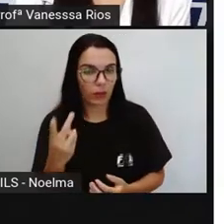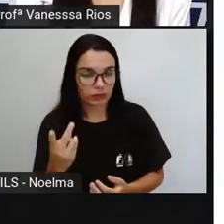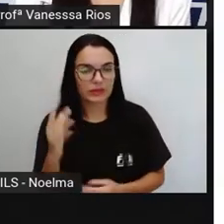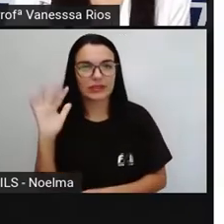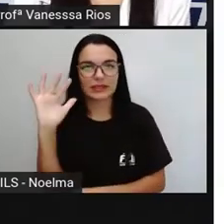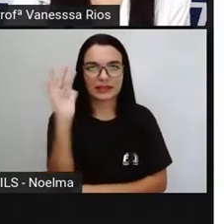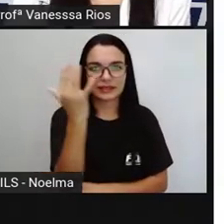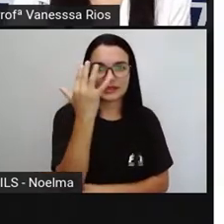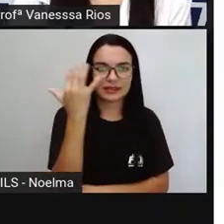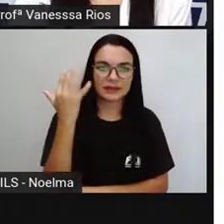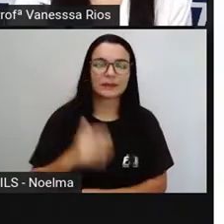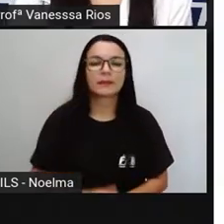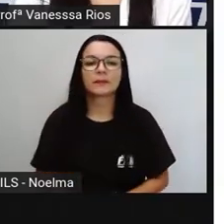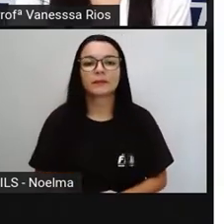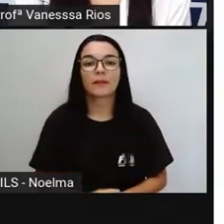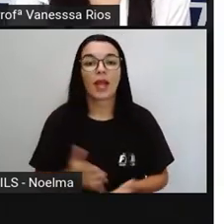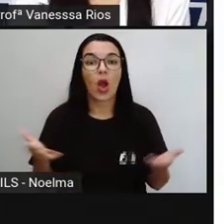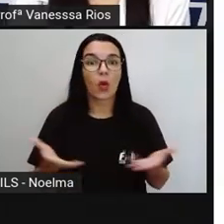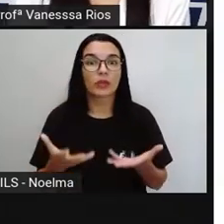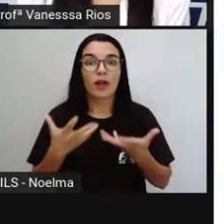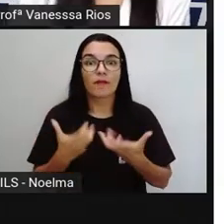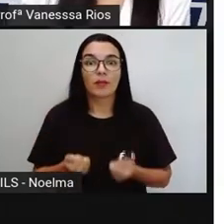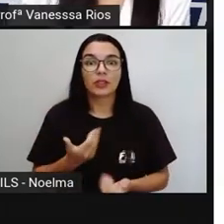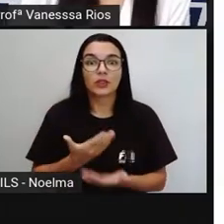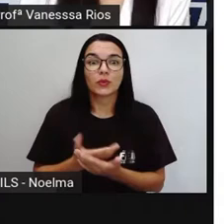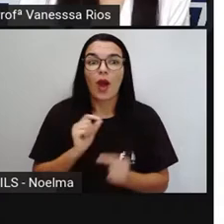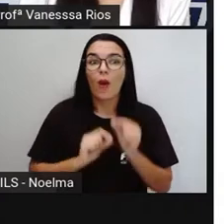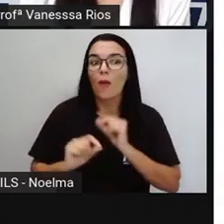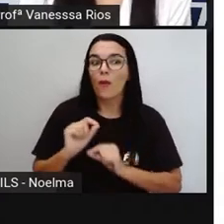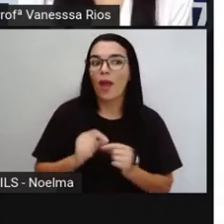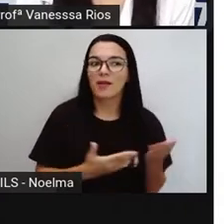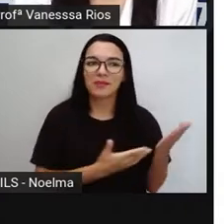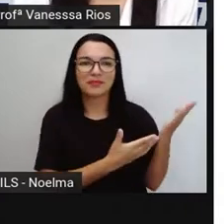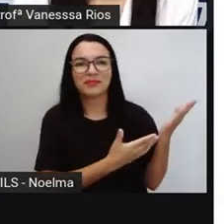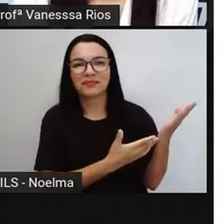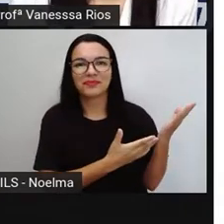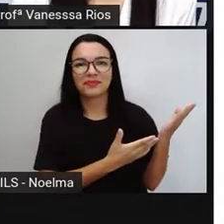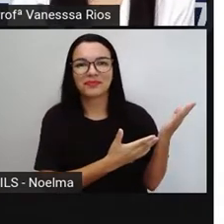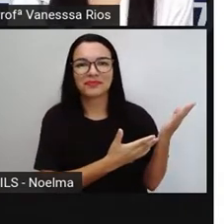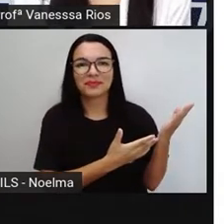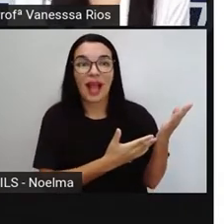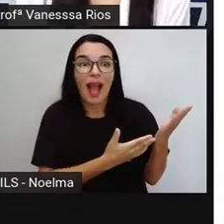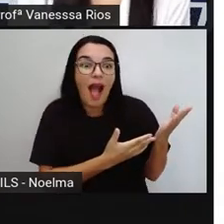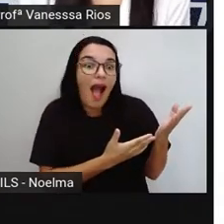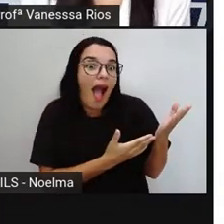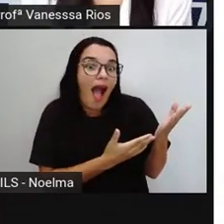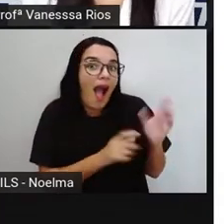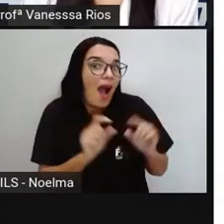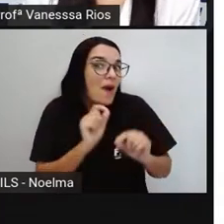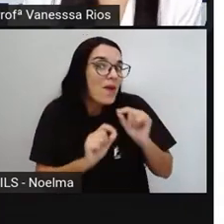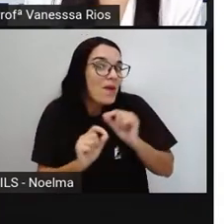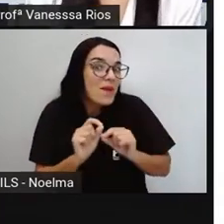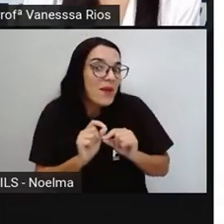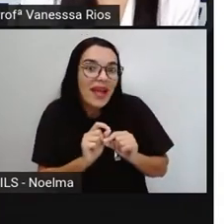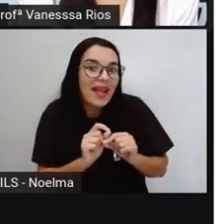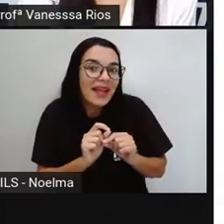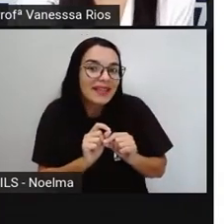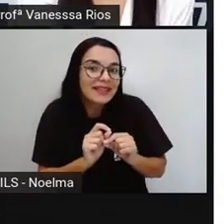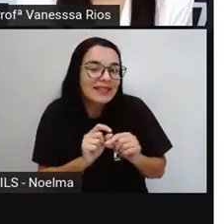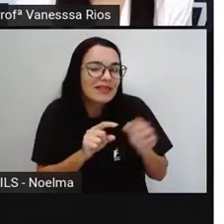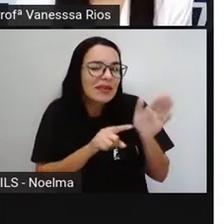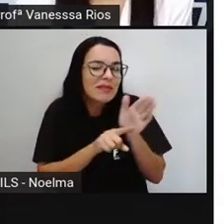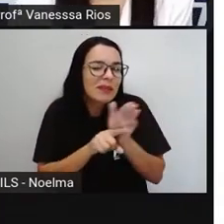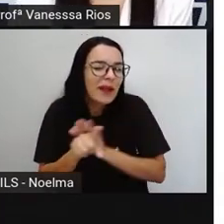Natureza. E aí, nesta aula, nós vamos estudar sobre... Hum, olhem só, a Pró traz aí uma